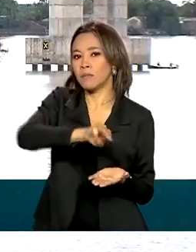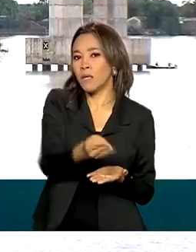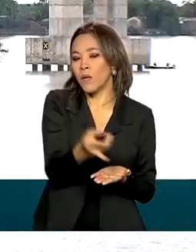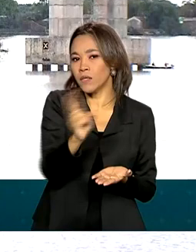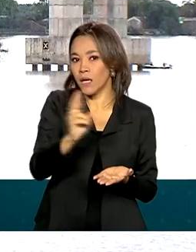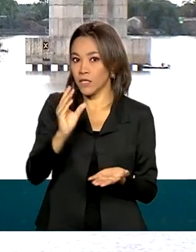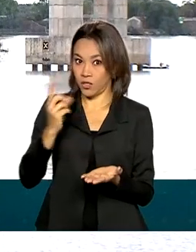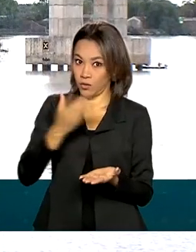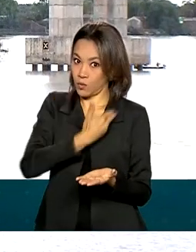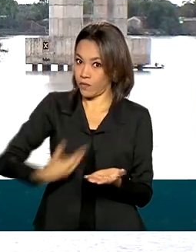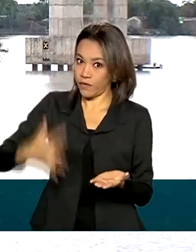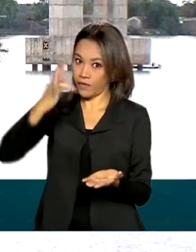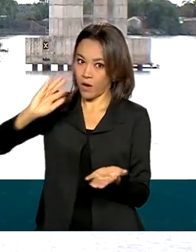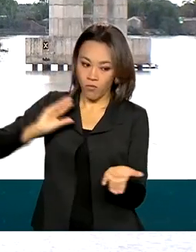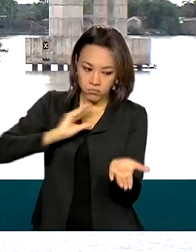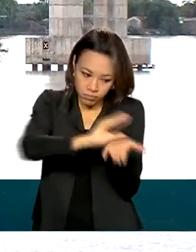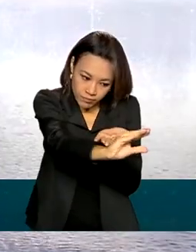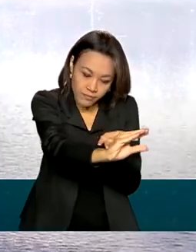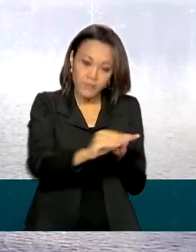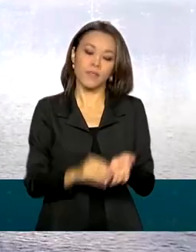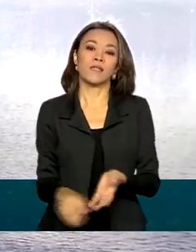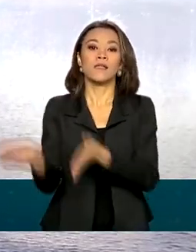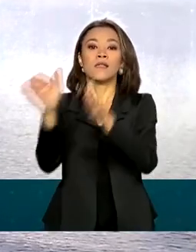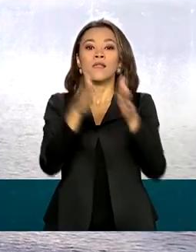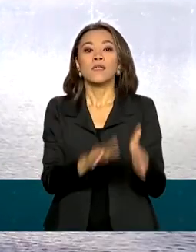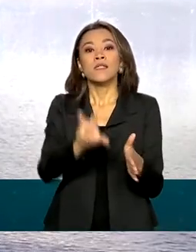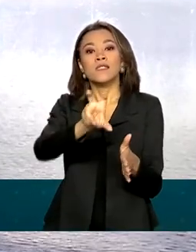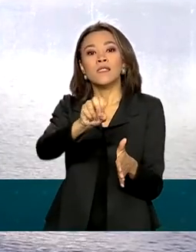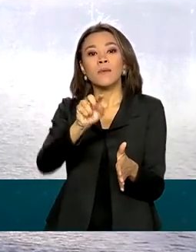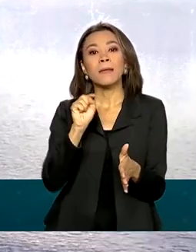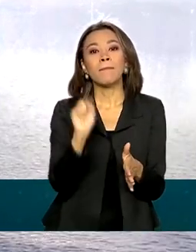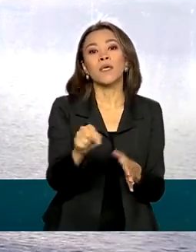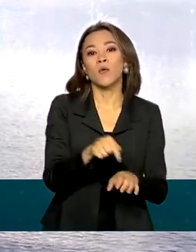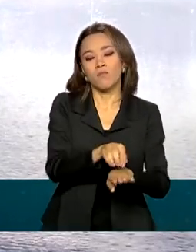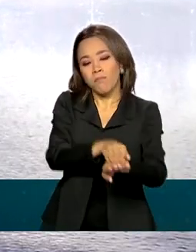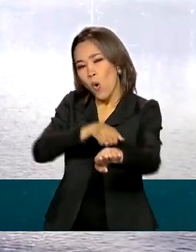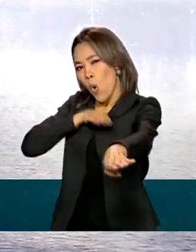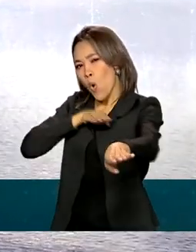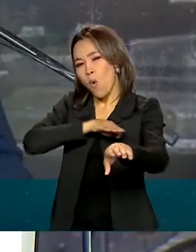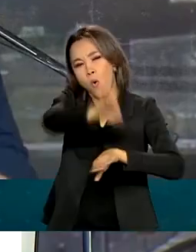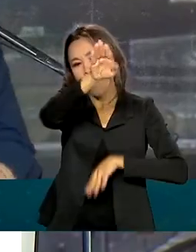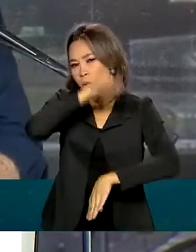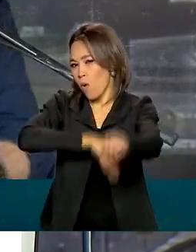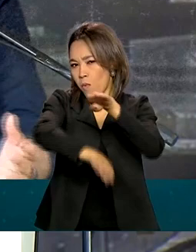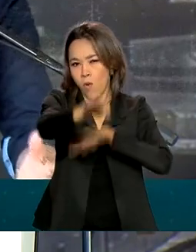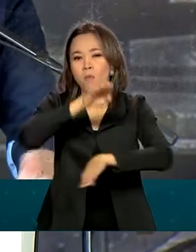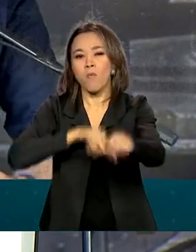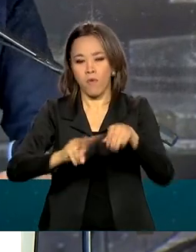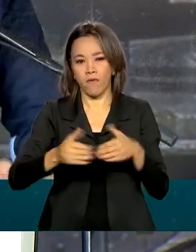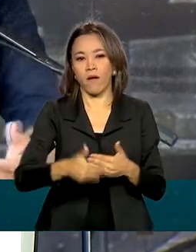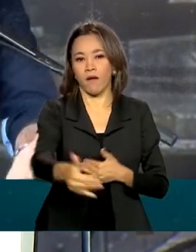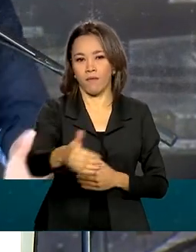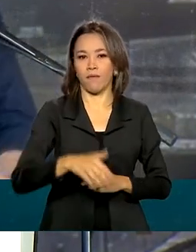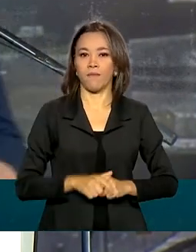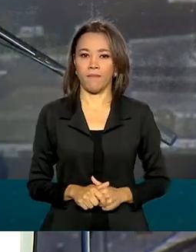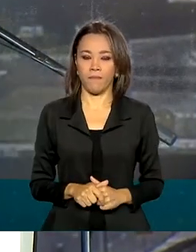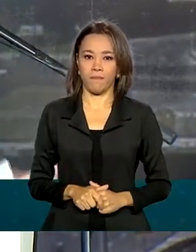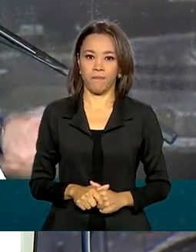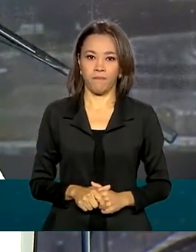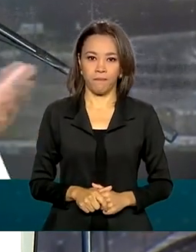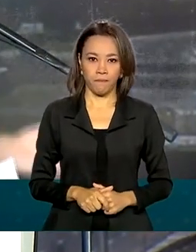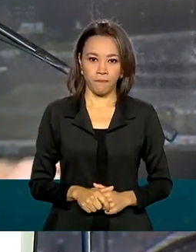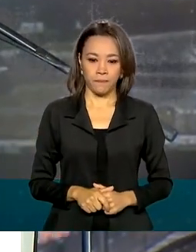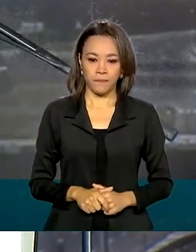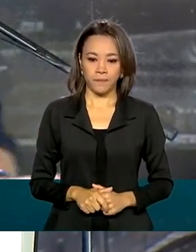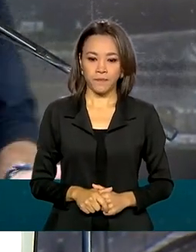do governo federal. Cerca de 50 mil veículos devem passar diariamente por aqui. O momento é para nós inaugurarmos uma